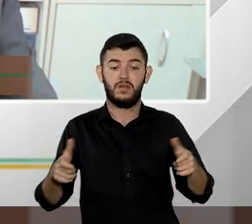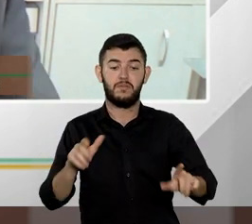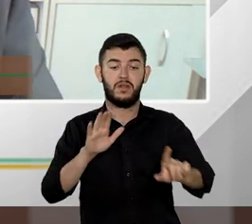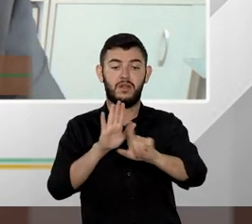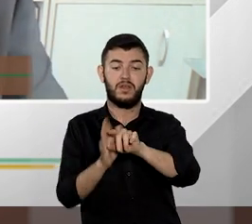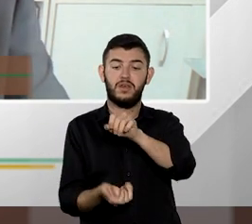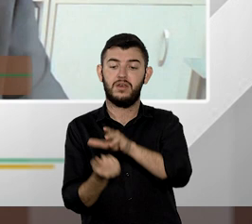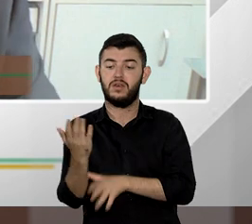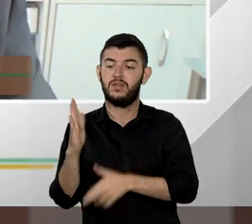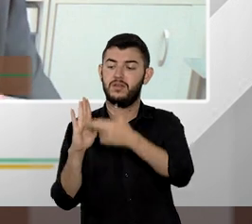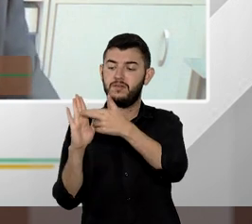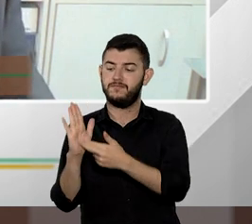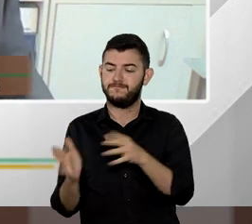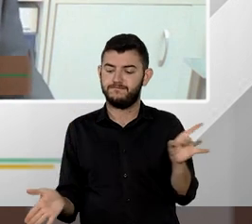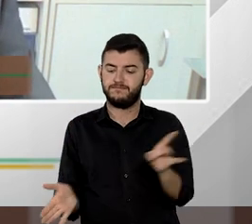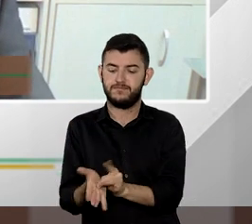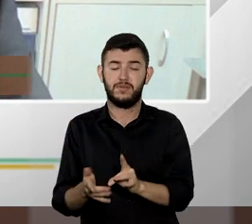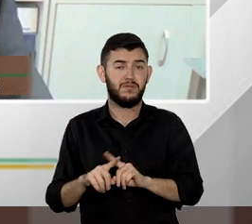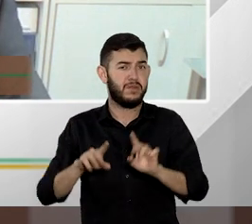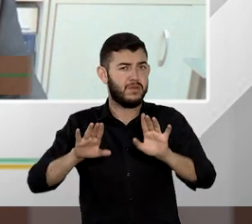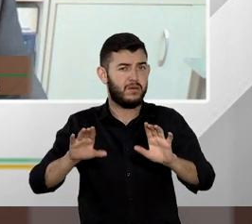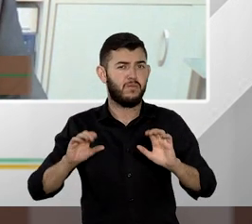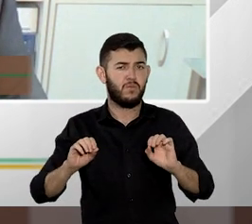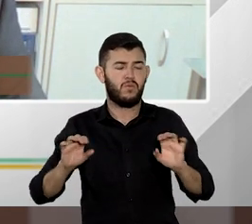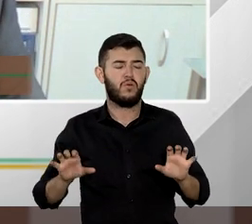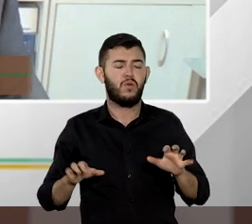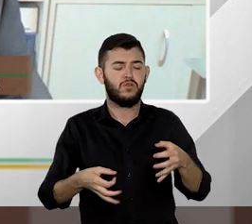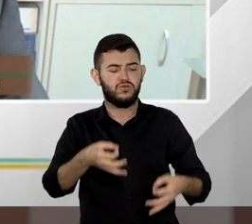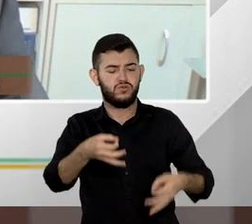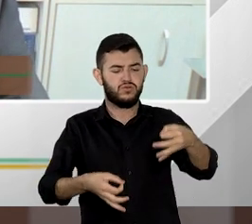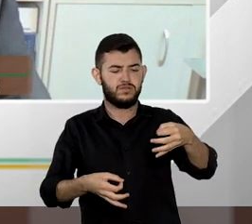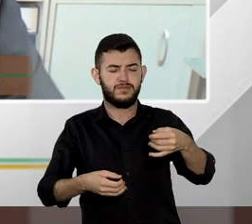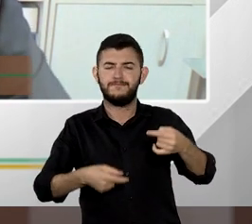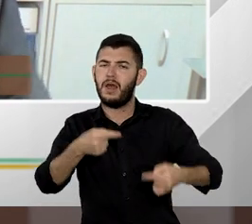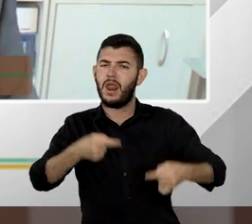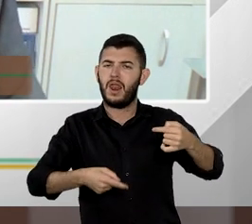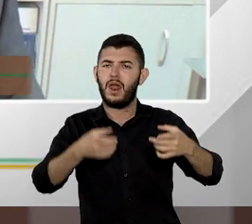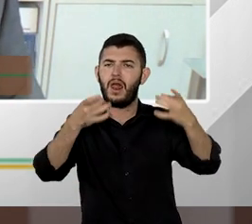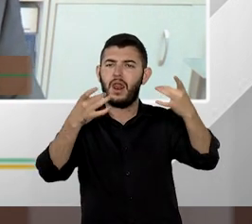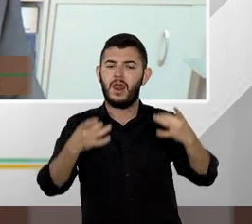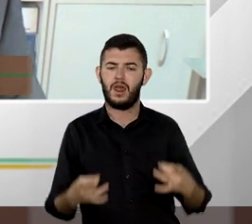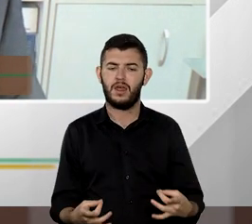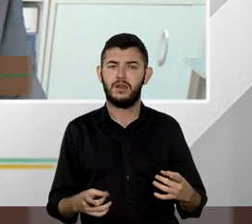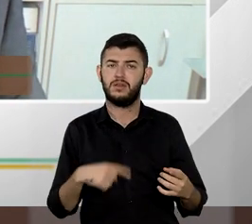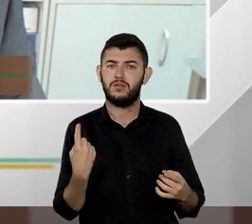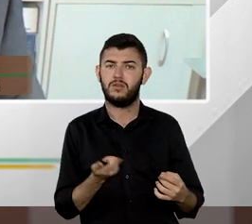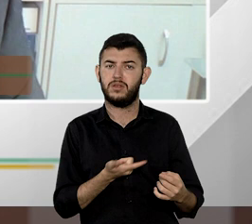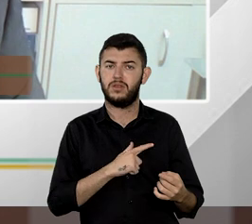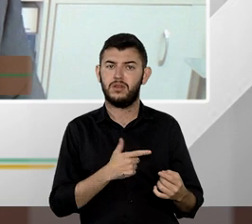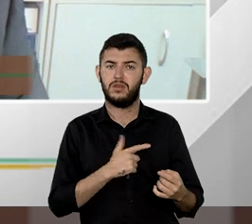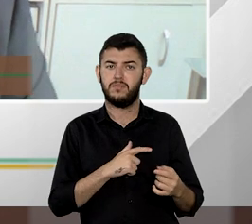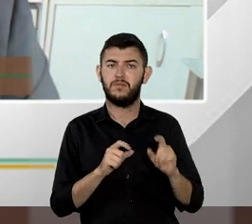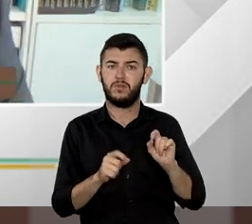comunidade jurídica já vem debatendo várias situações e que seria interessante de fato nós termos essa presunção